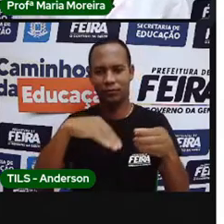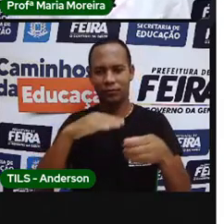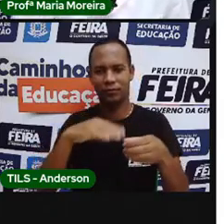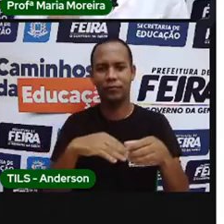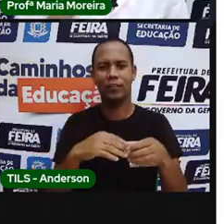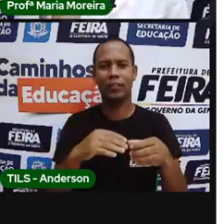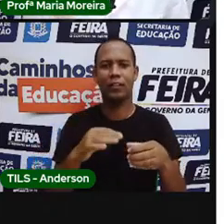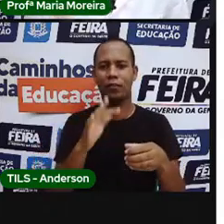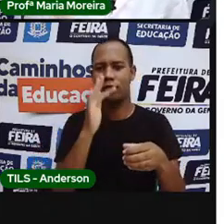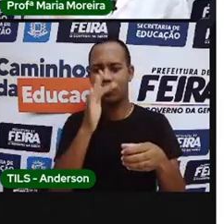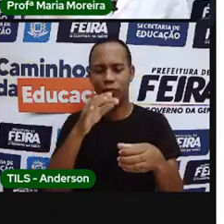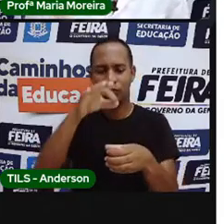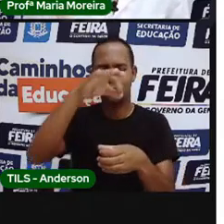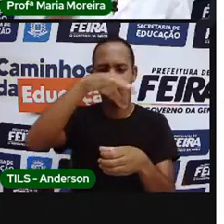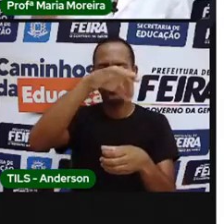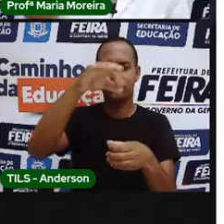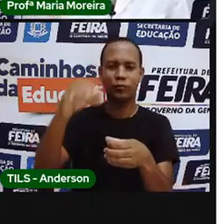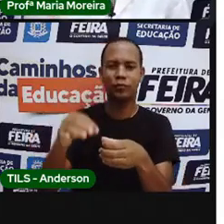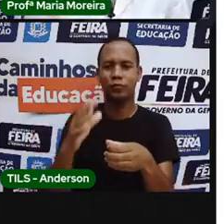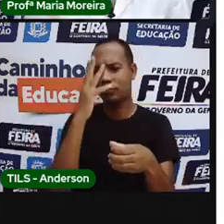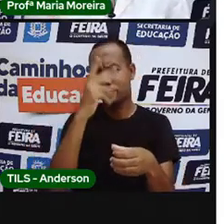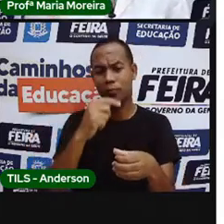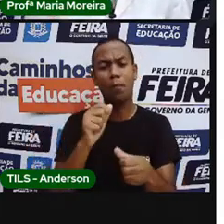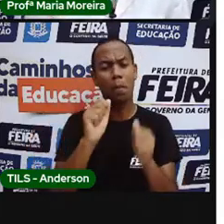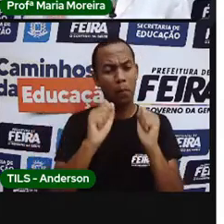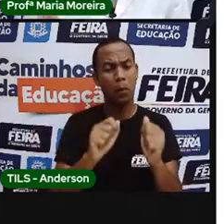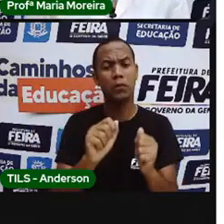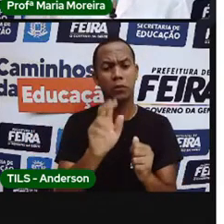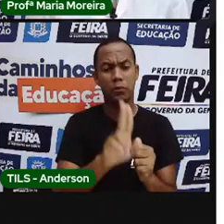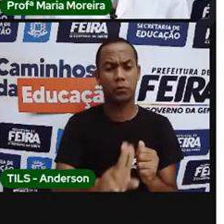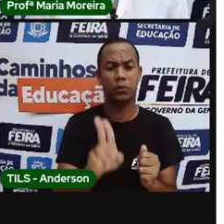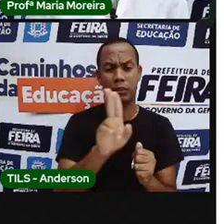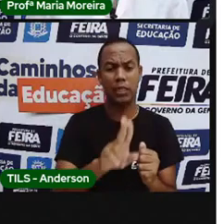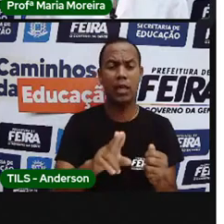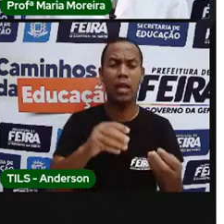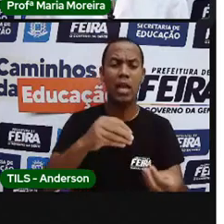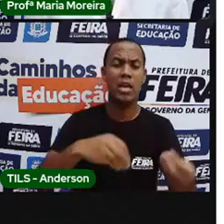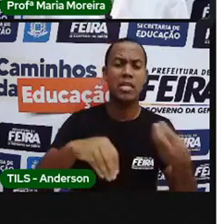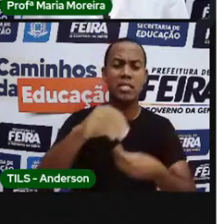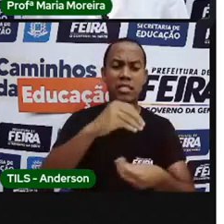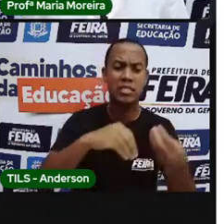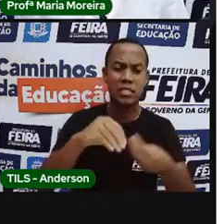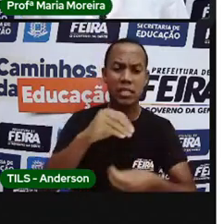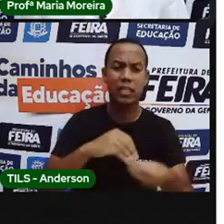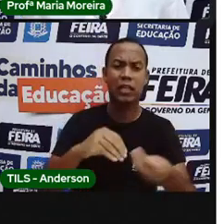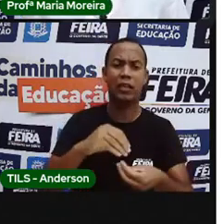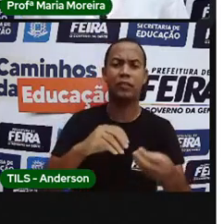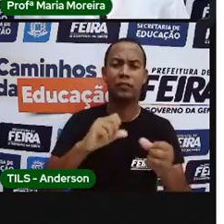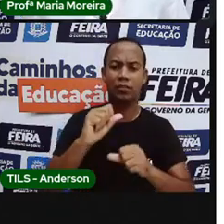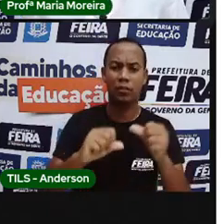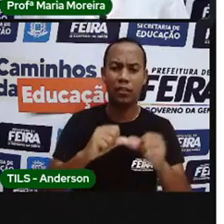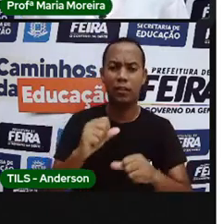Então, aquele experimento do feijão, eu posso utilizar uma latinha. Posso, que bacana, já estou fazendo o quê?